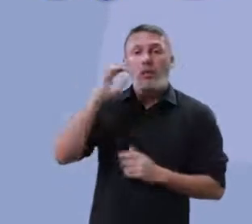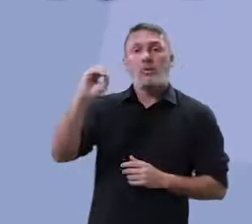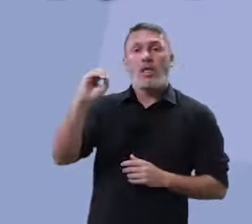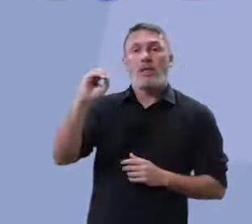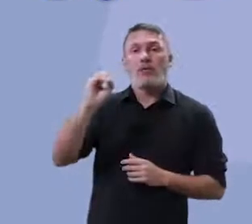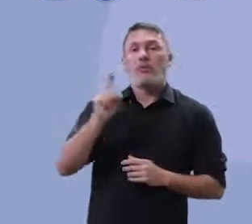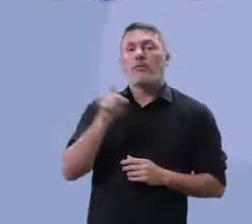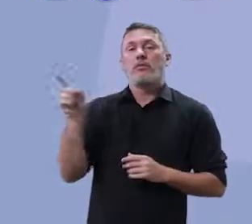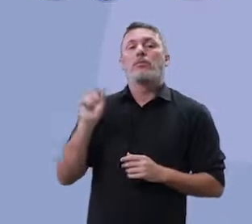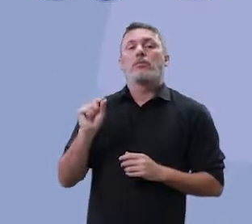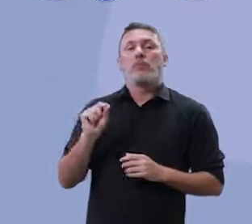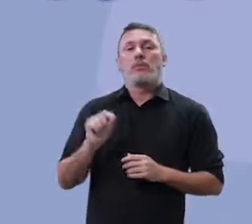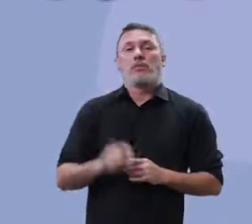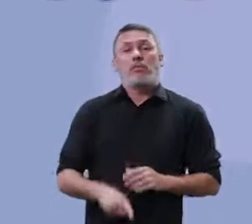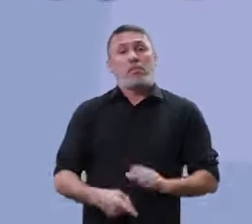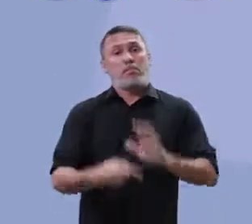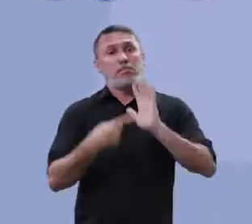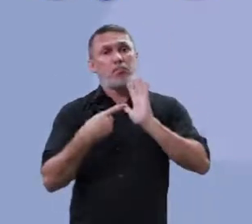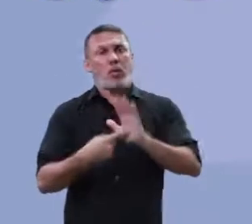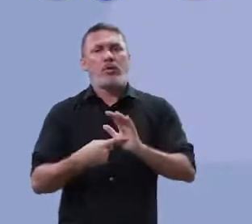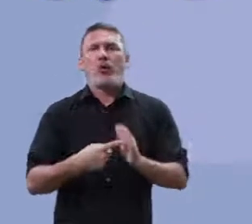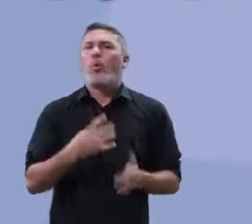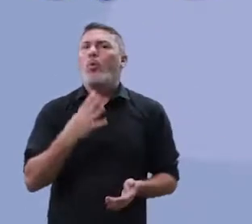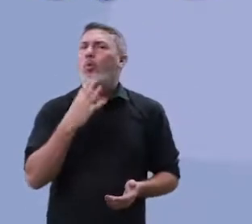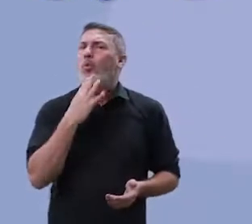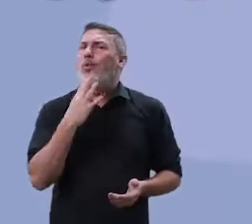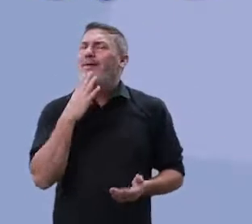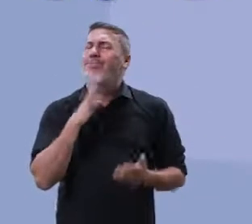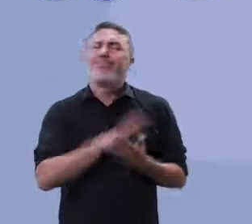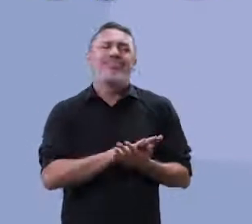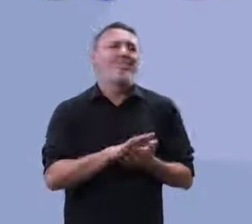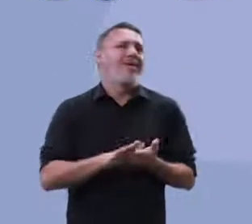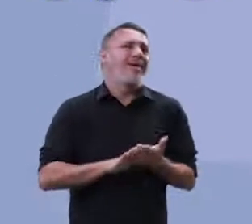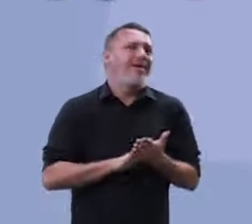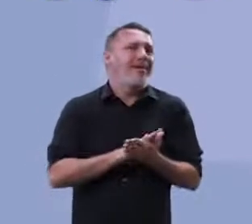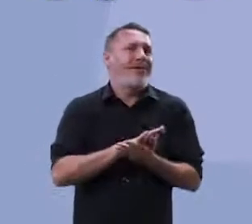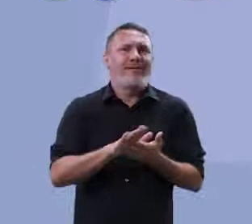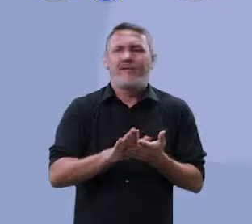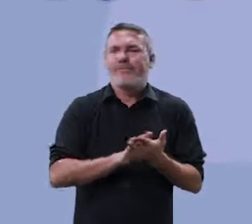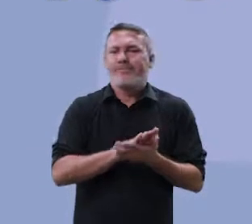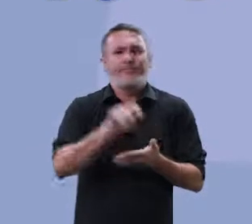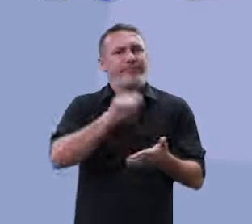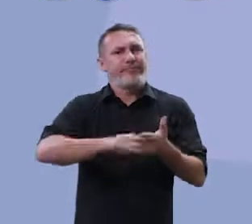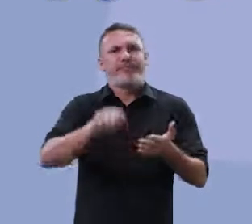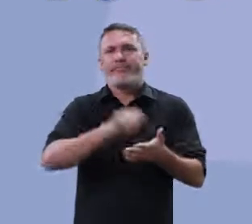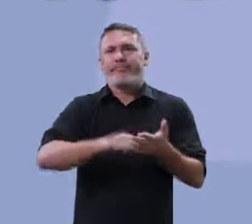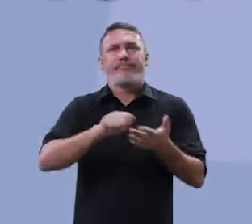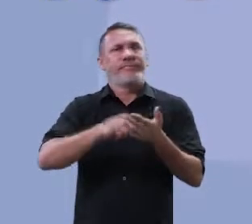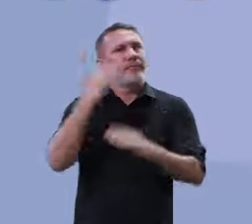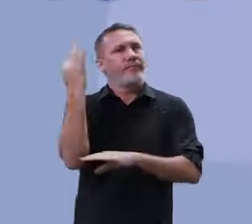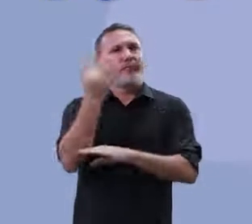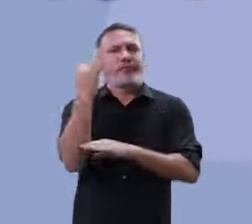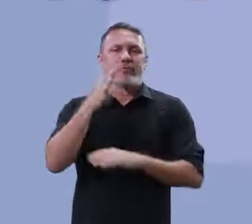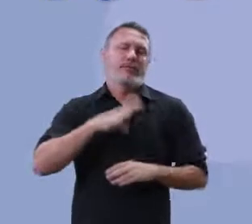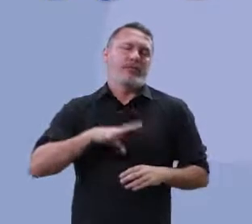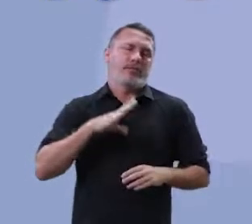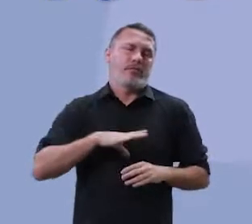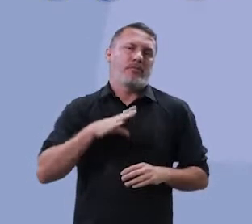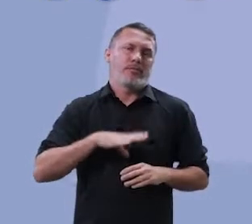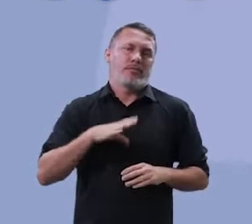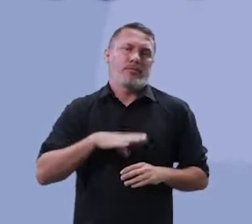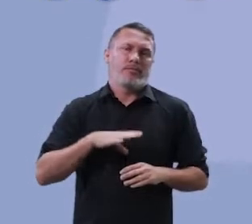olha esse 0. Demonstra desconhecimento da modalidade escrita formal